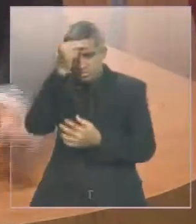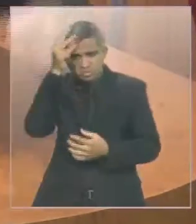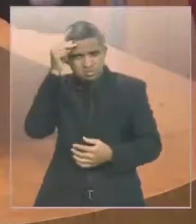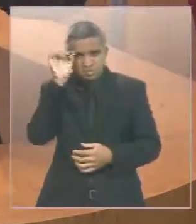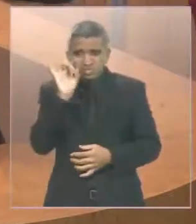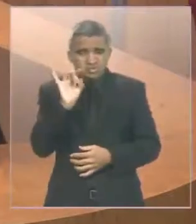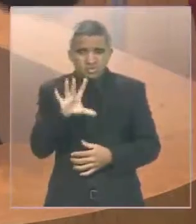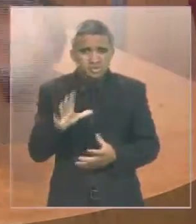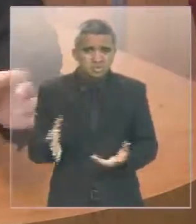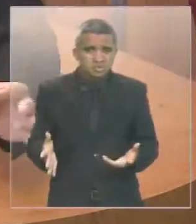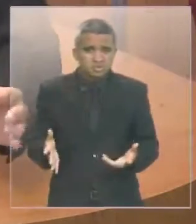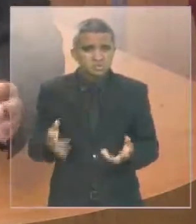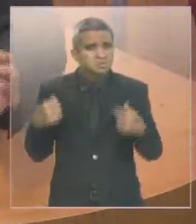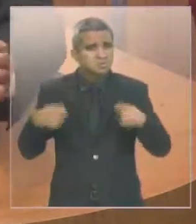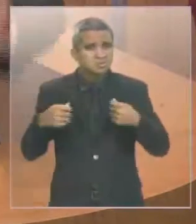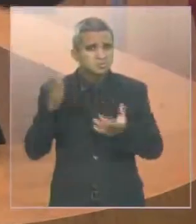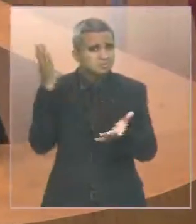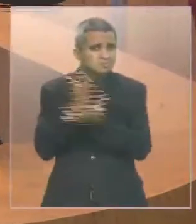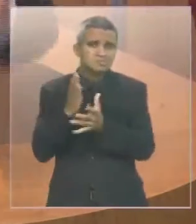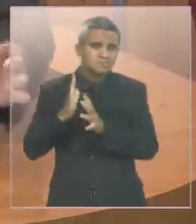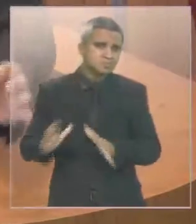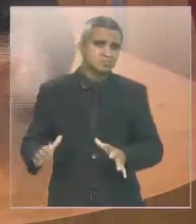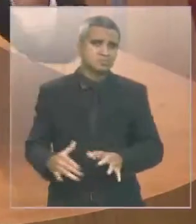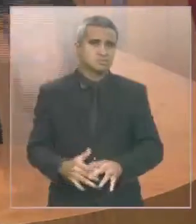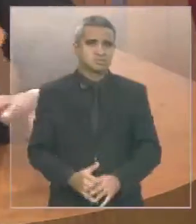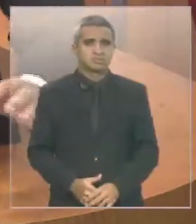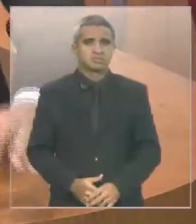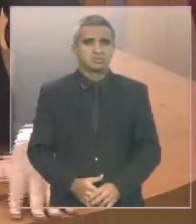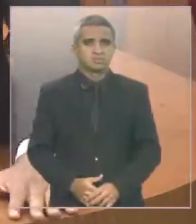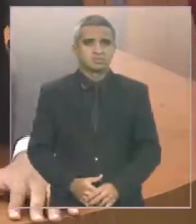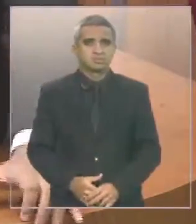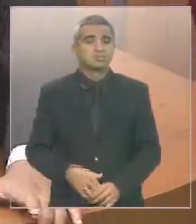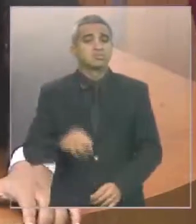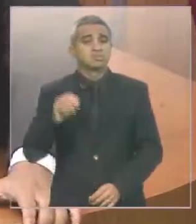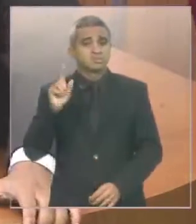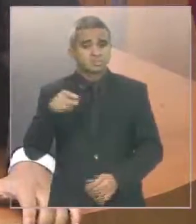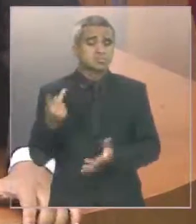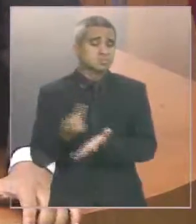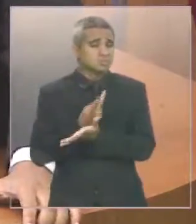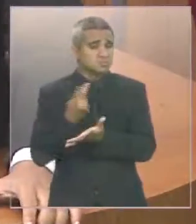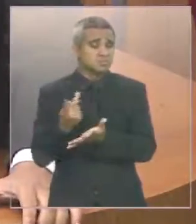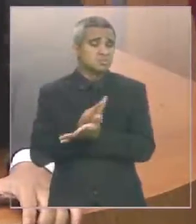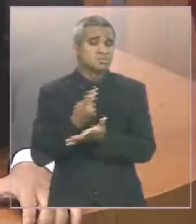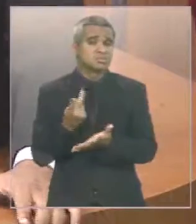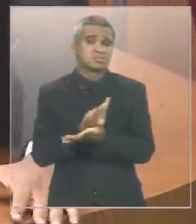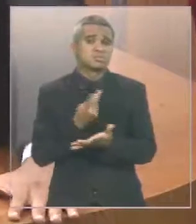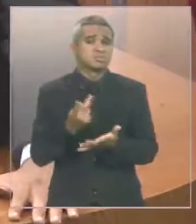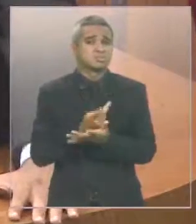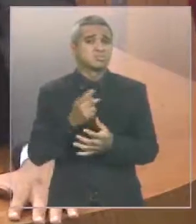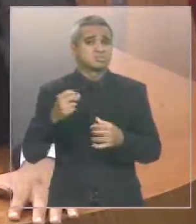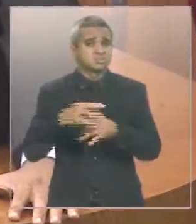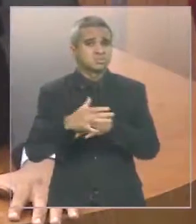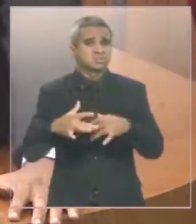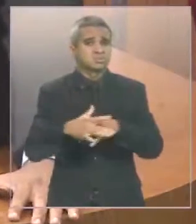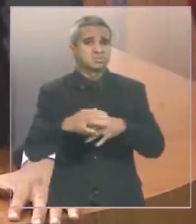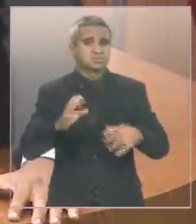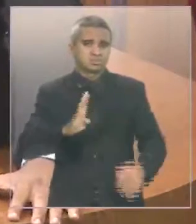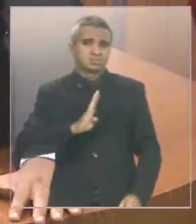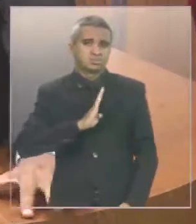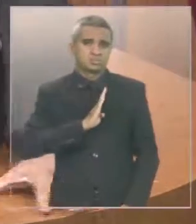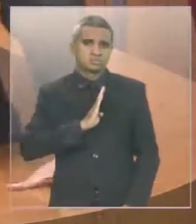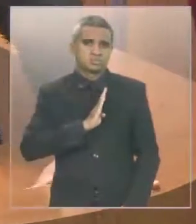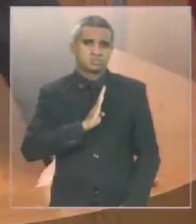Isso tem que ser dado um basta porque é um grande crime que estão cometendo com a cidade de Bacabal. É um